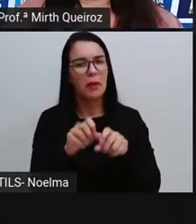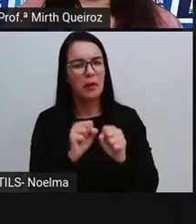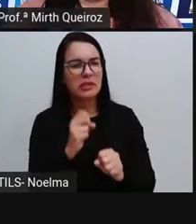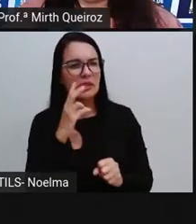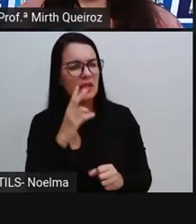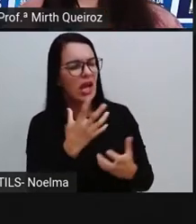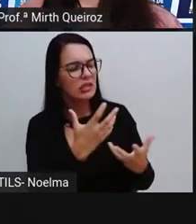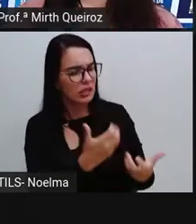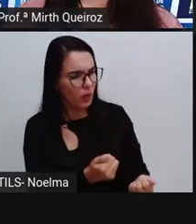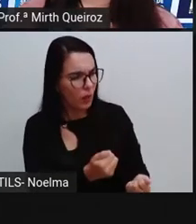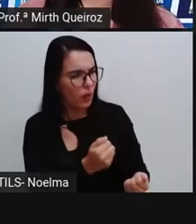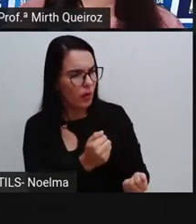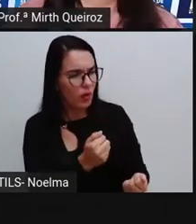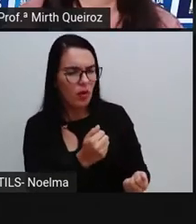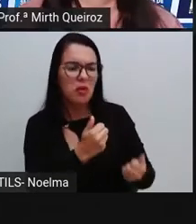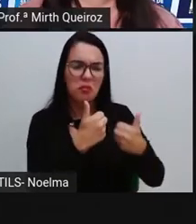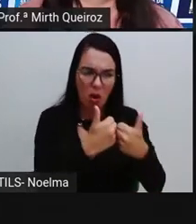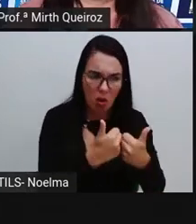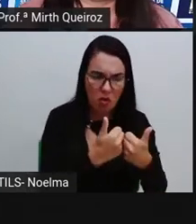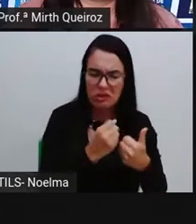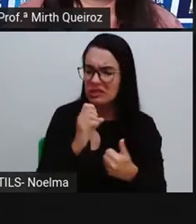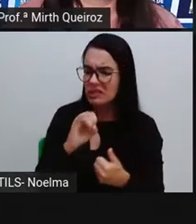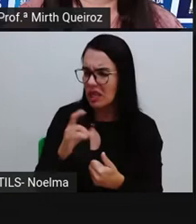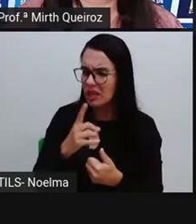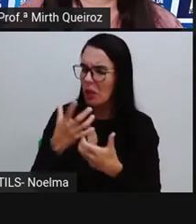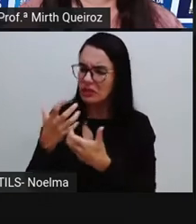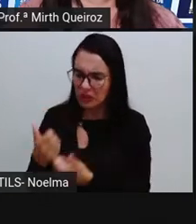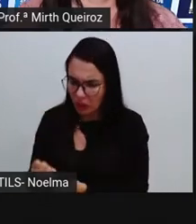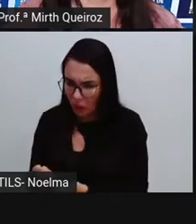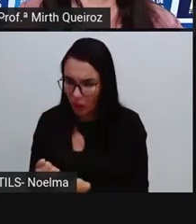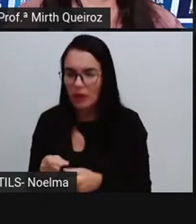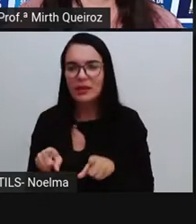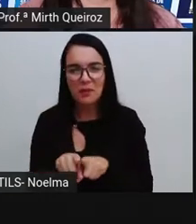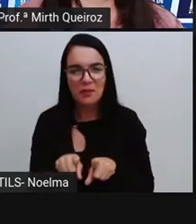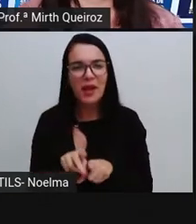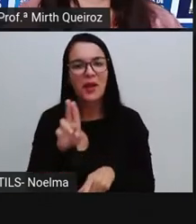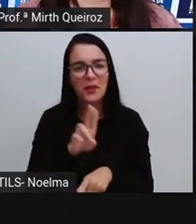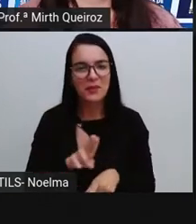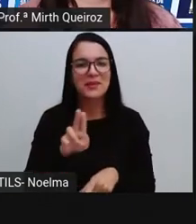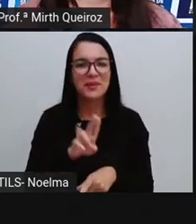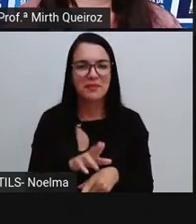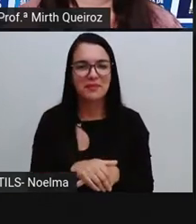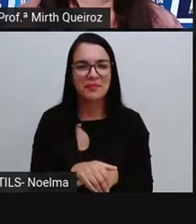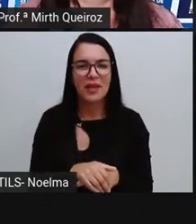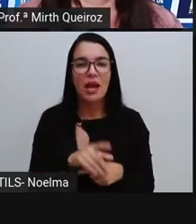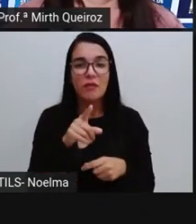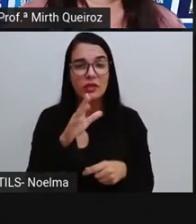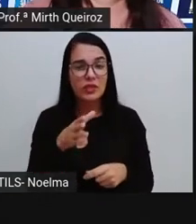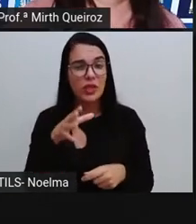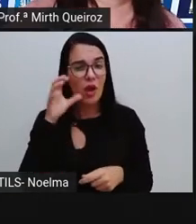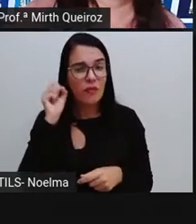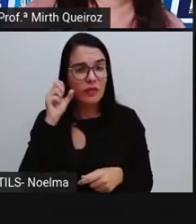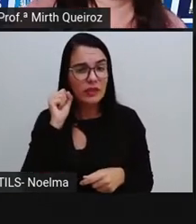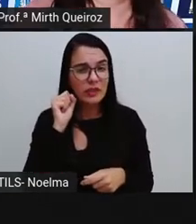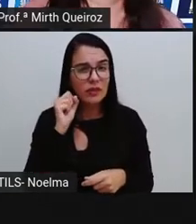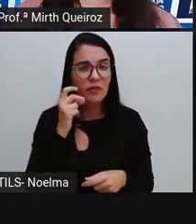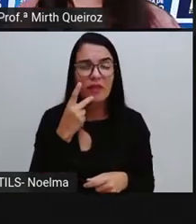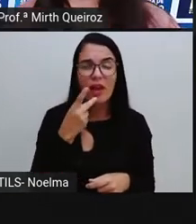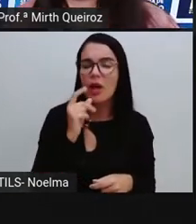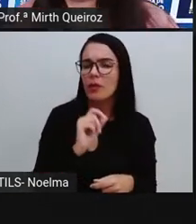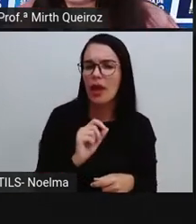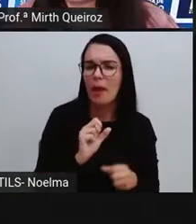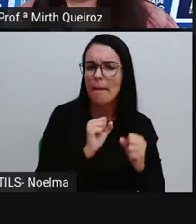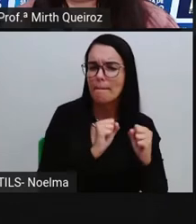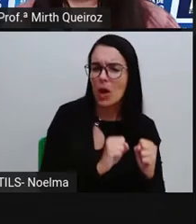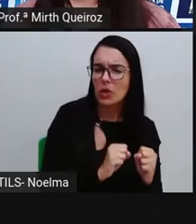de aceitação. A gente utiliza a probabilidade. Mas e aí? Vocês já ouviram falar em possibilidades e